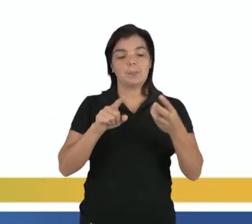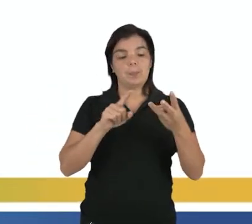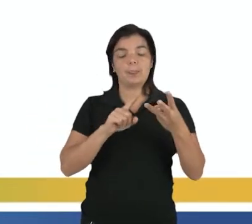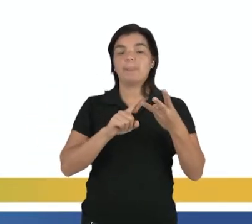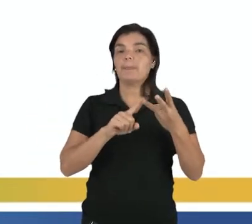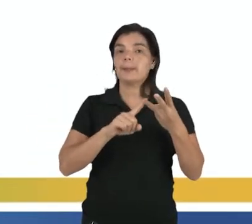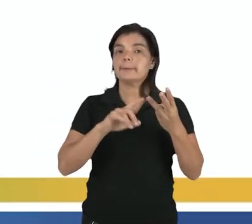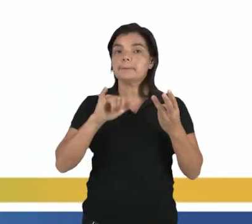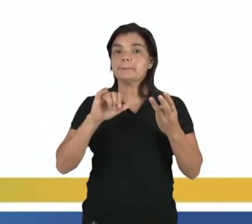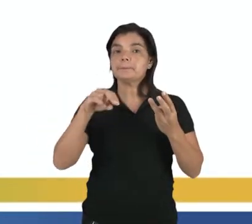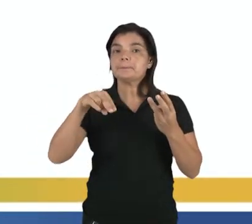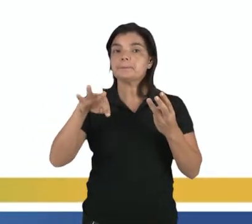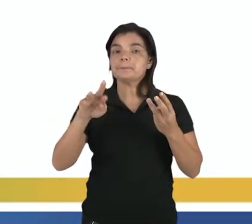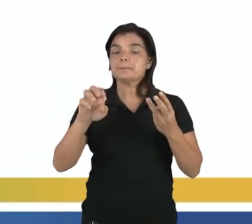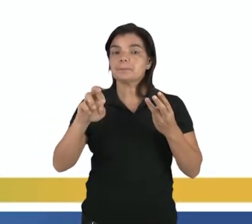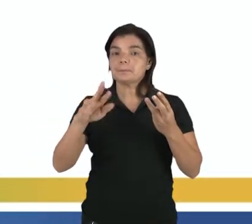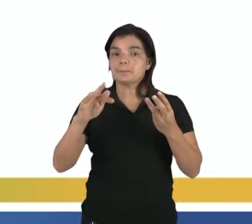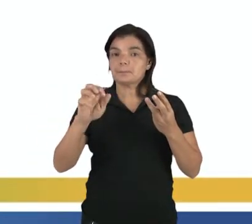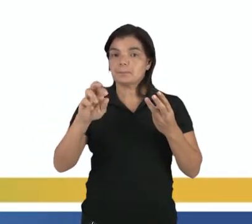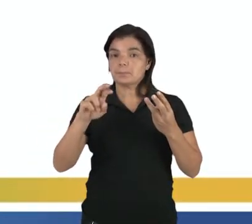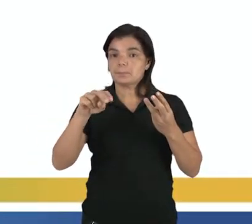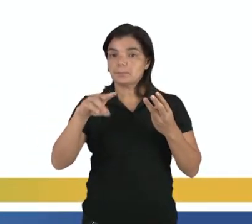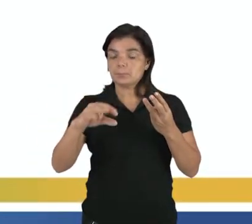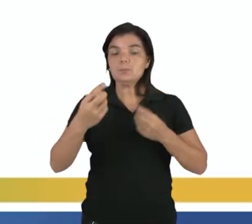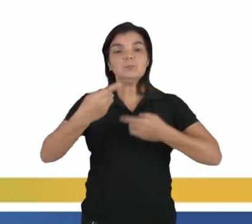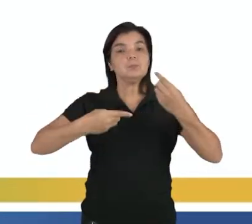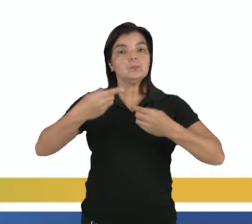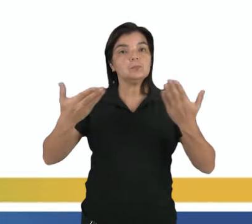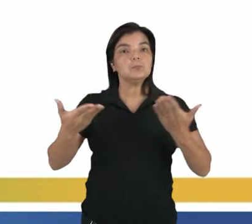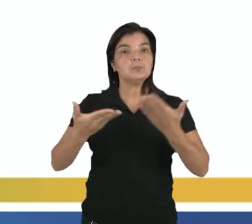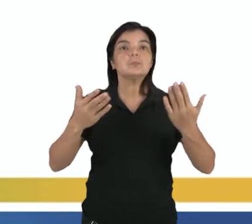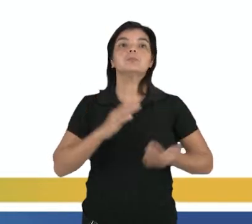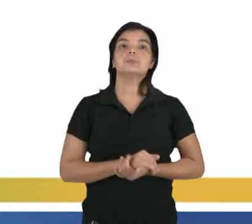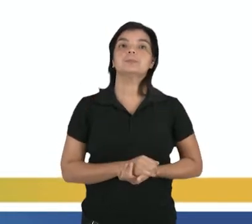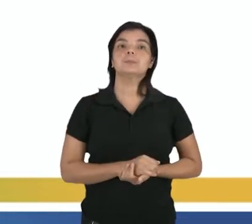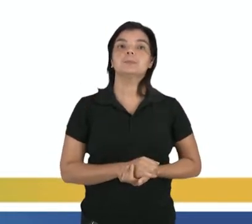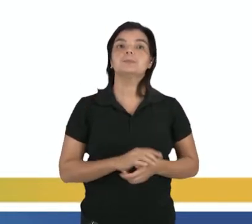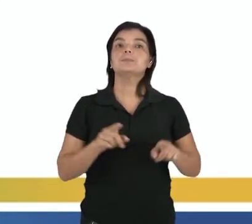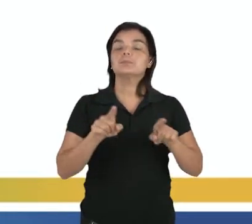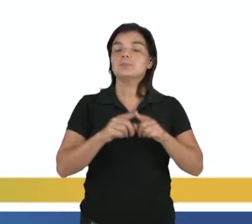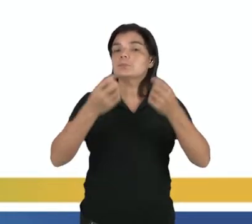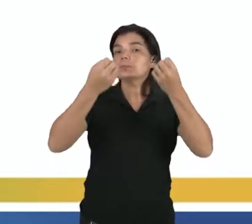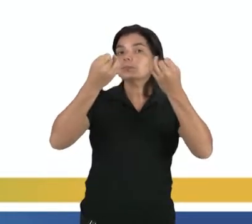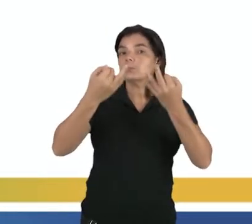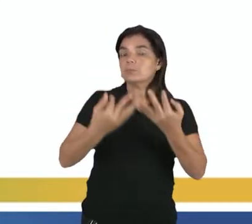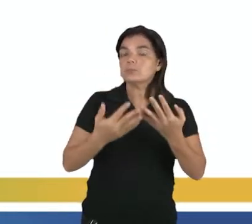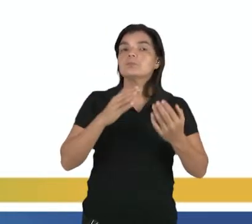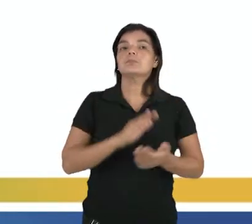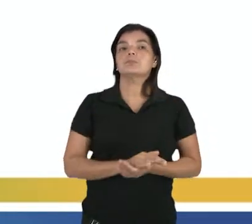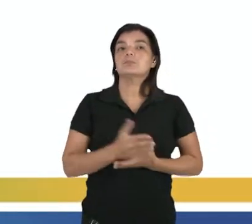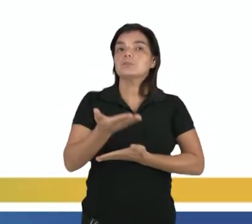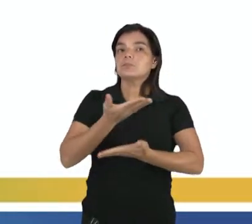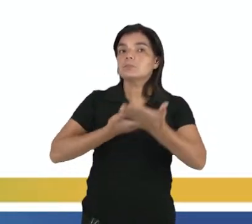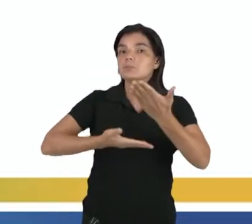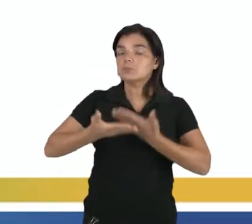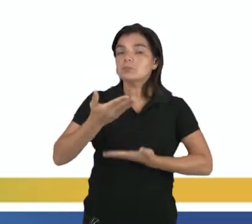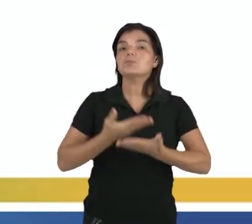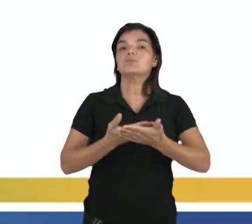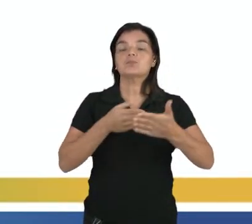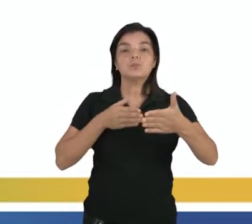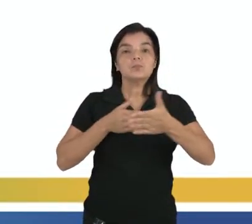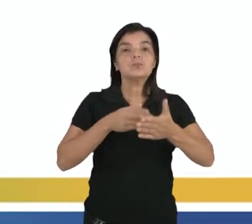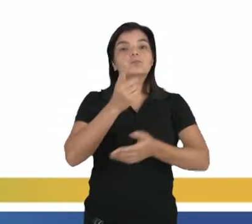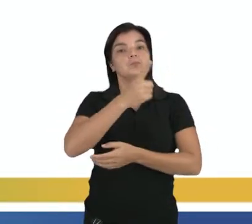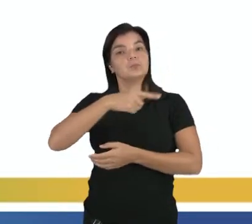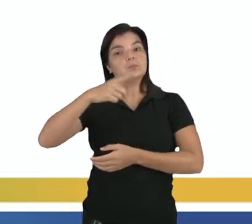E a interferência, que eu quero discutir com vocês aqui, ó, que é um conceito que está relacionado com a interferência de